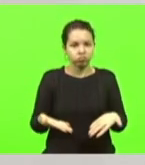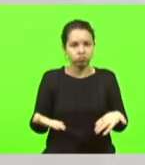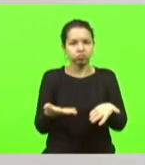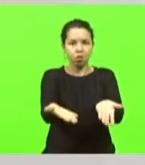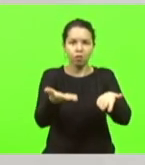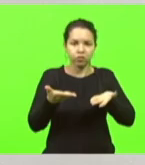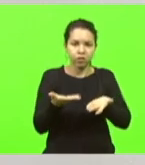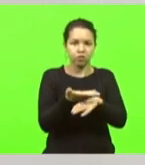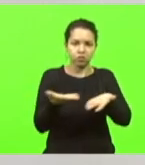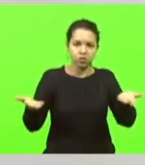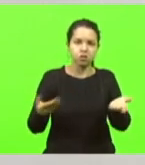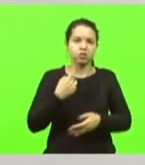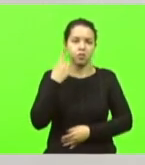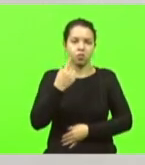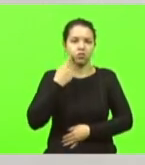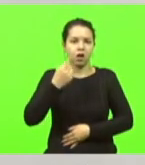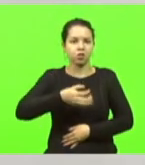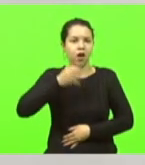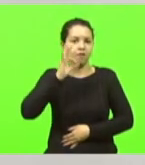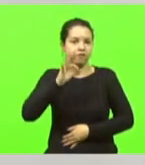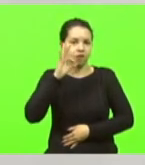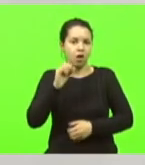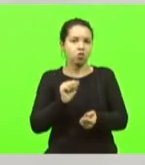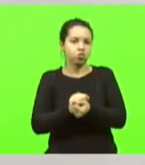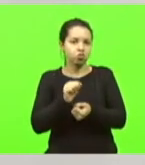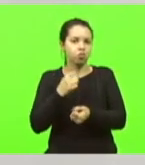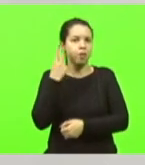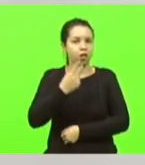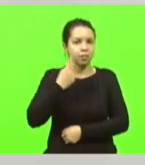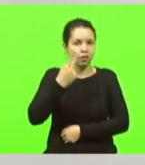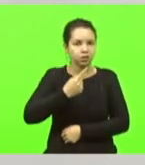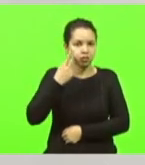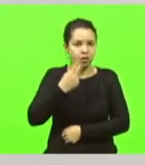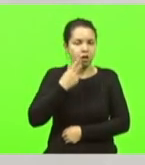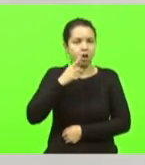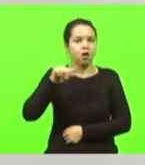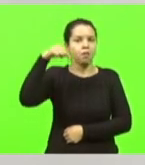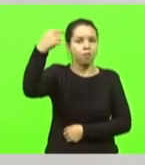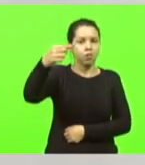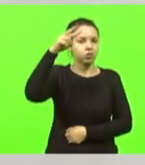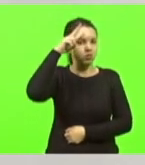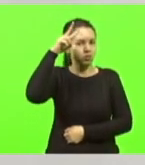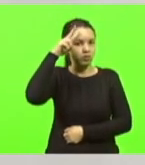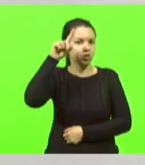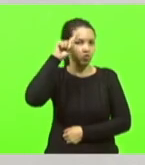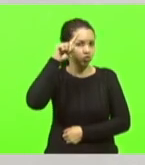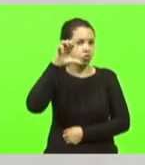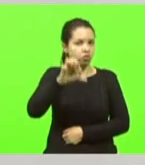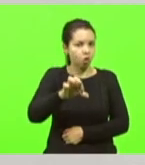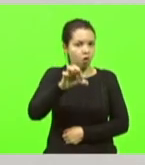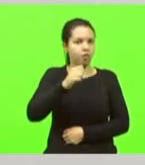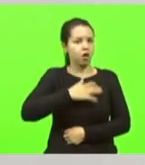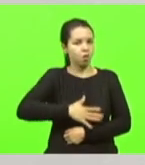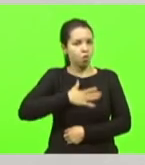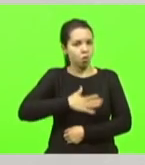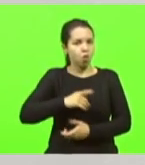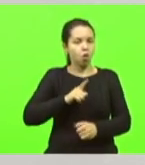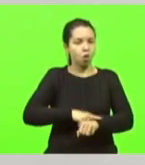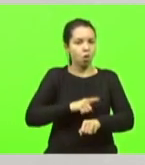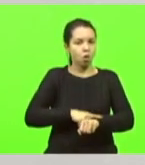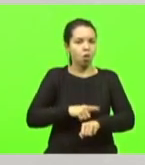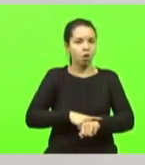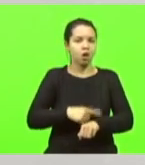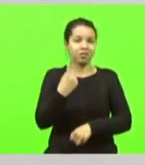para o nosso café com parlamentares que será realizado na próxima segunda-feira, dia 9 de agosto, às 10 horas da manhã no